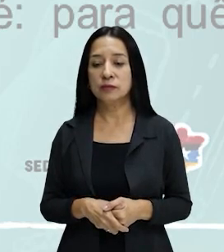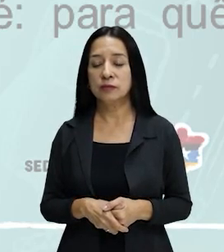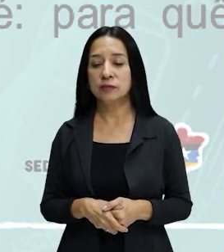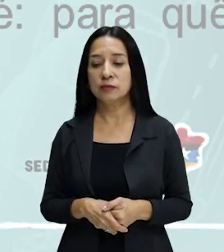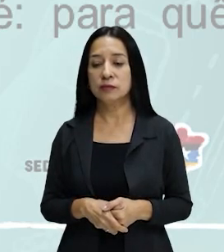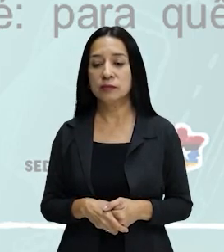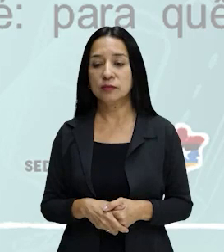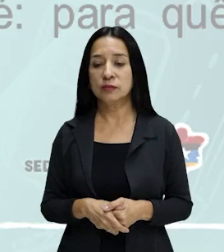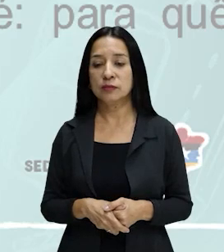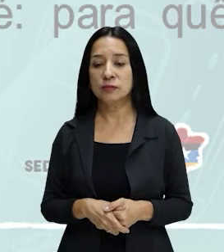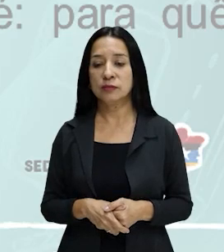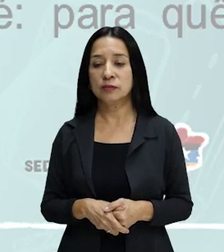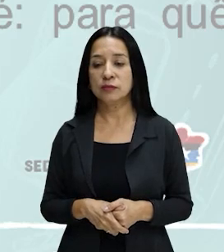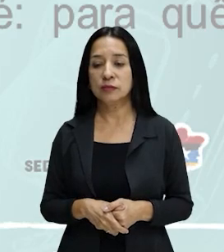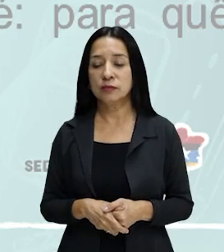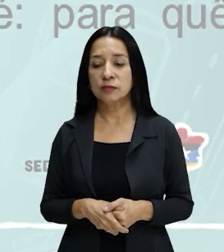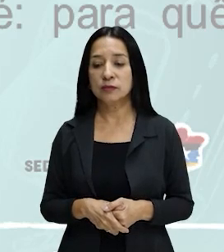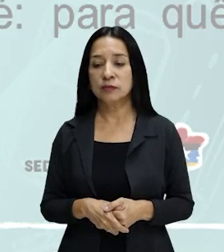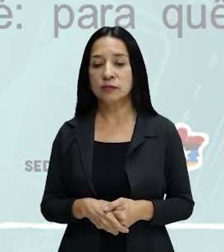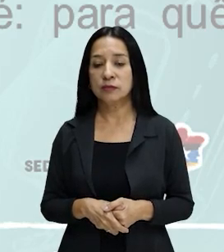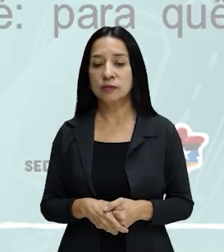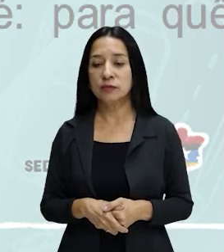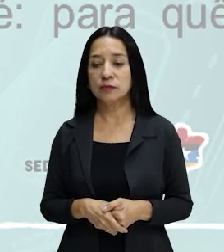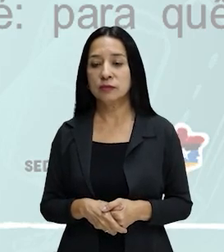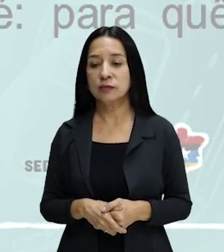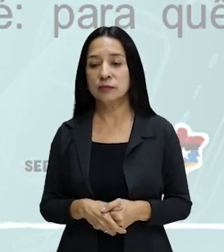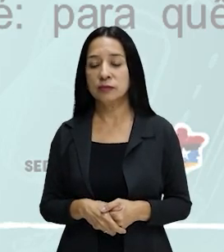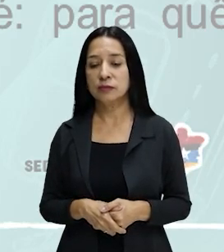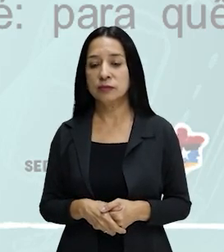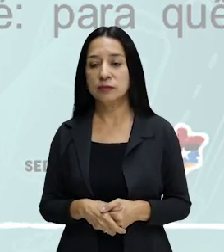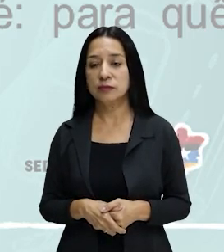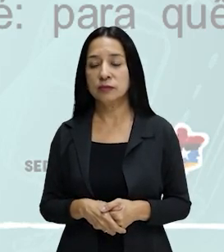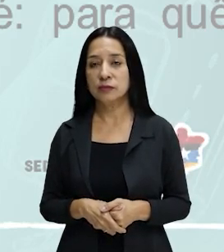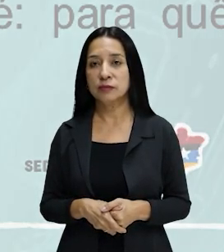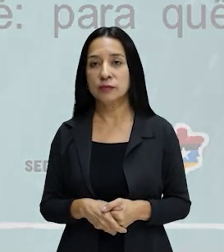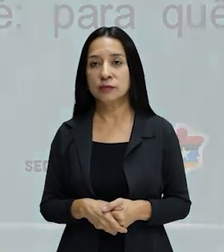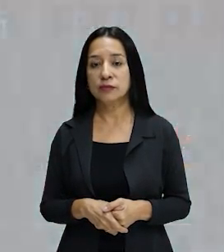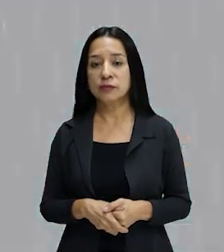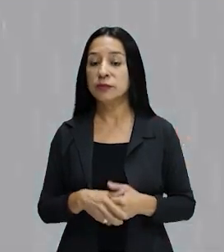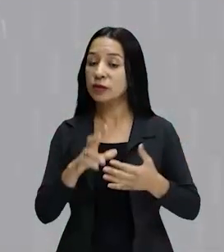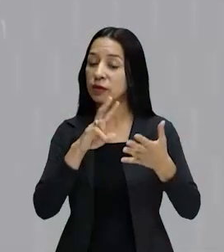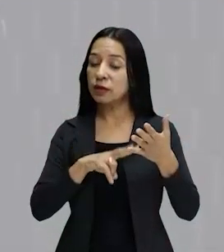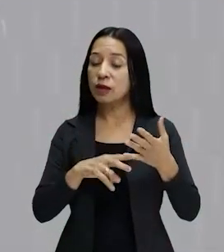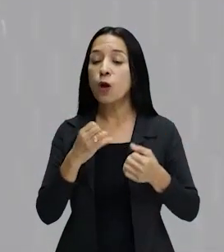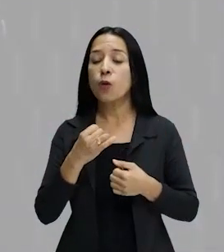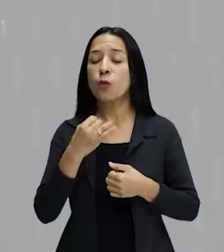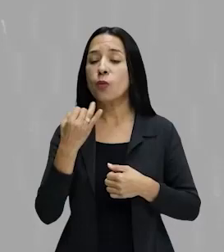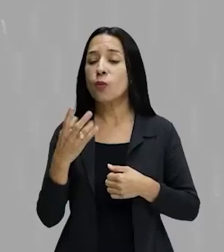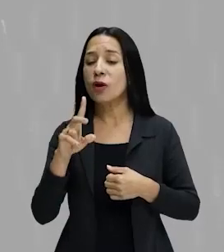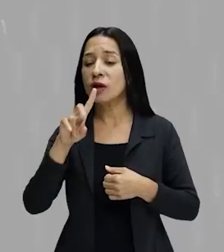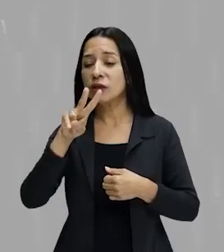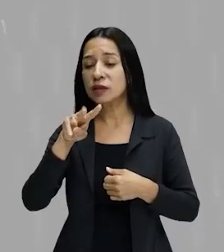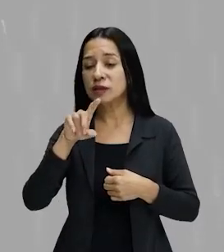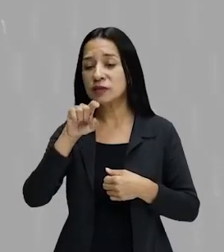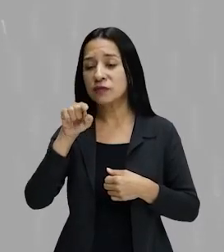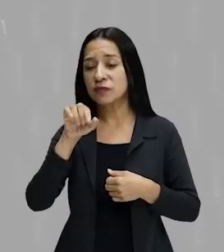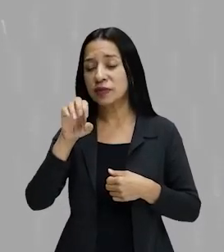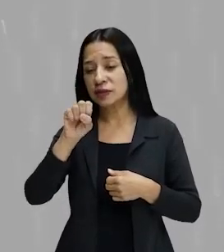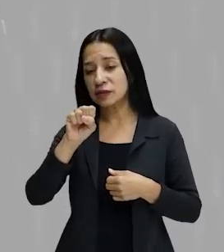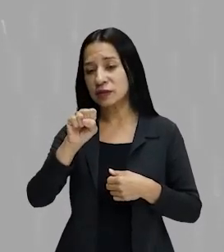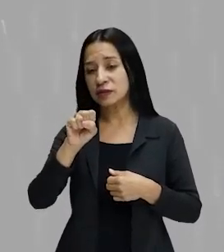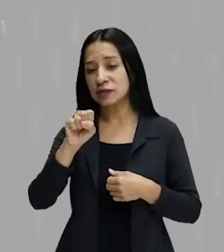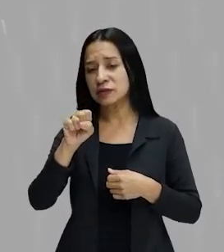impressionante. E a pergunta é, para que mesmo? Quantas vezes vocês já se